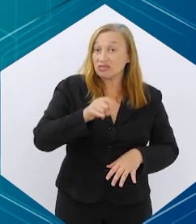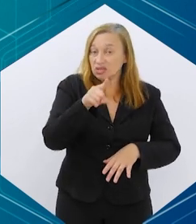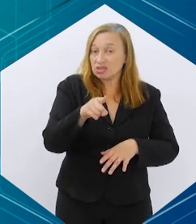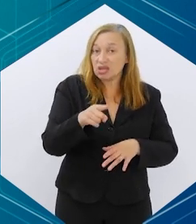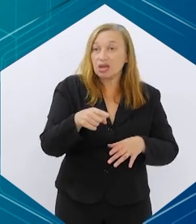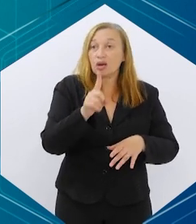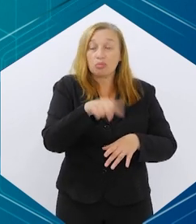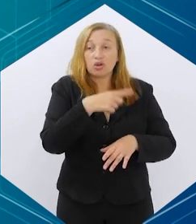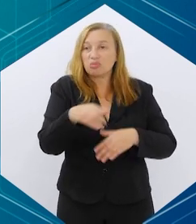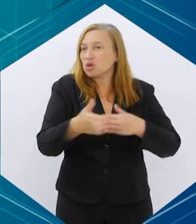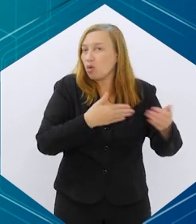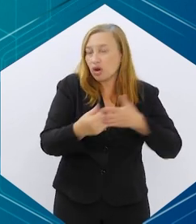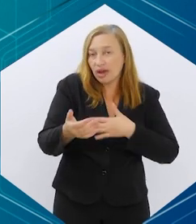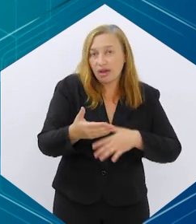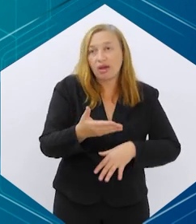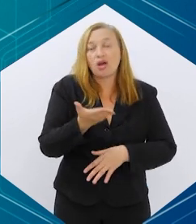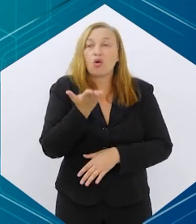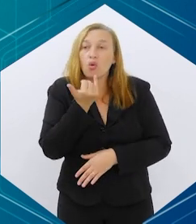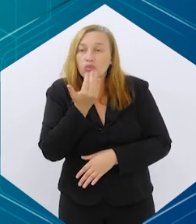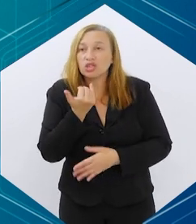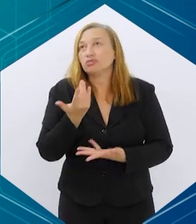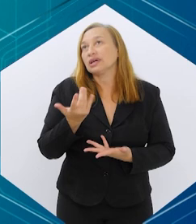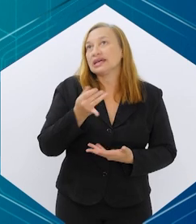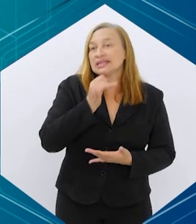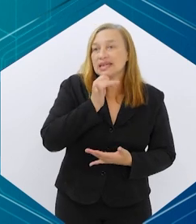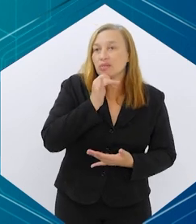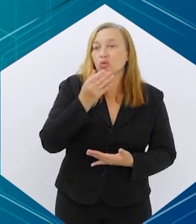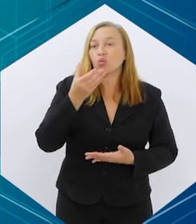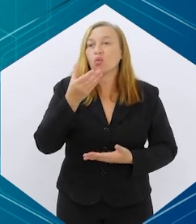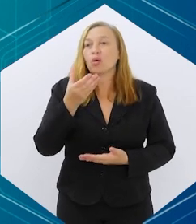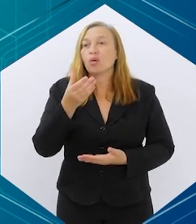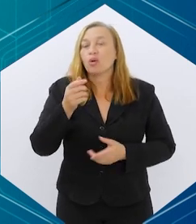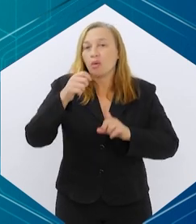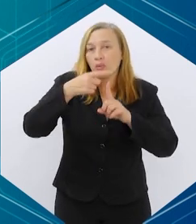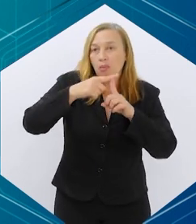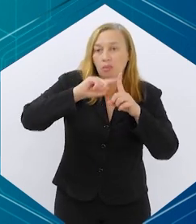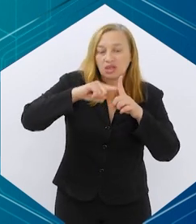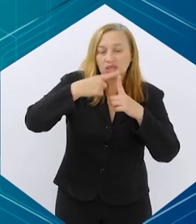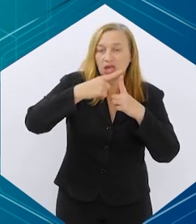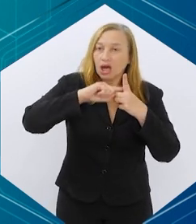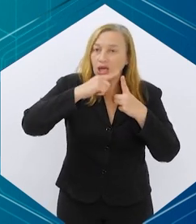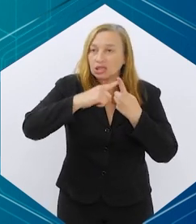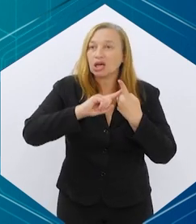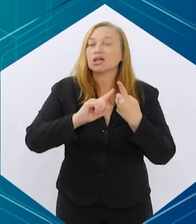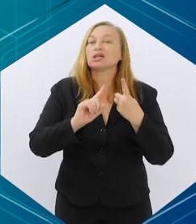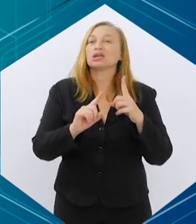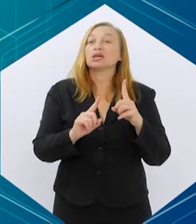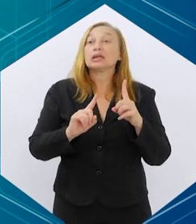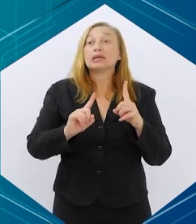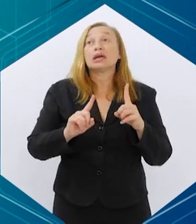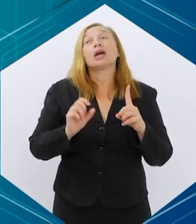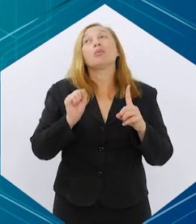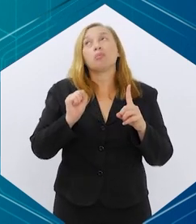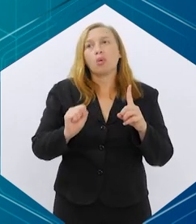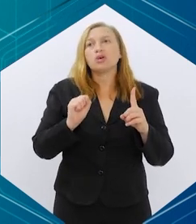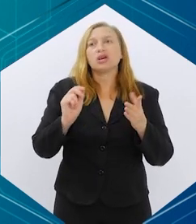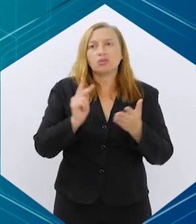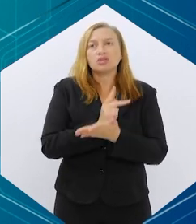restringir qualquer tipo de alimento, que seja uma fruta, uma banana, por exemplo, é bem comum e é bem capaz que após